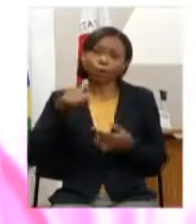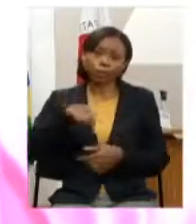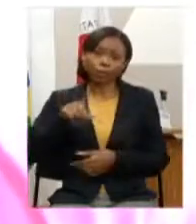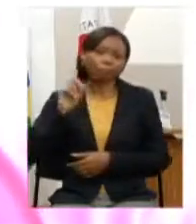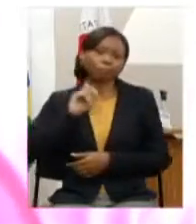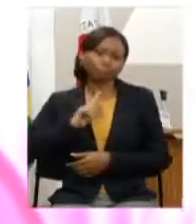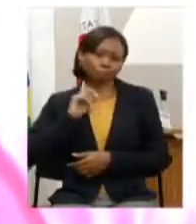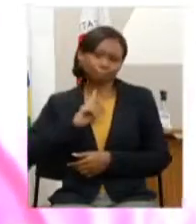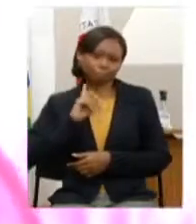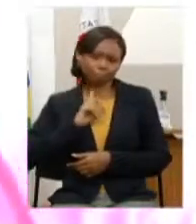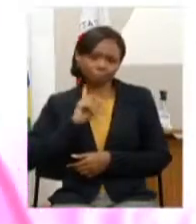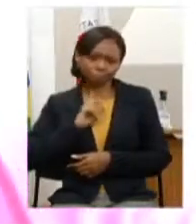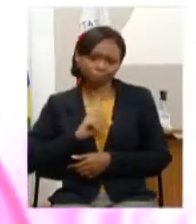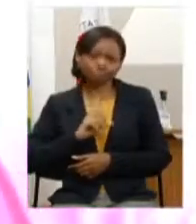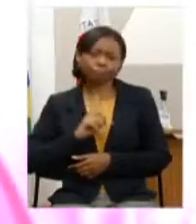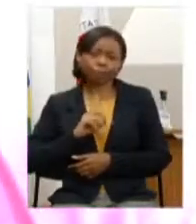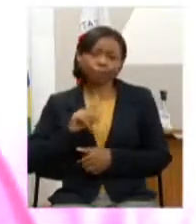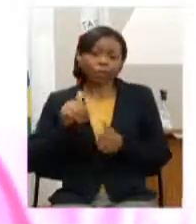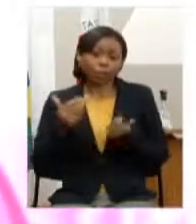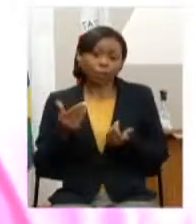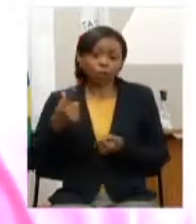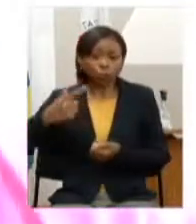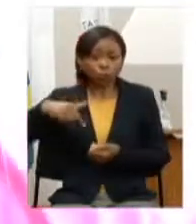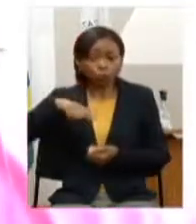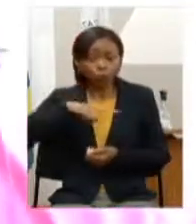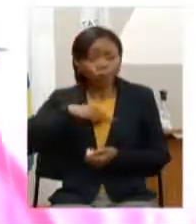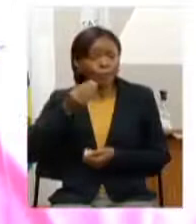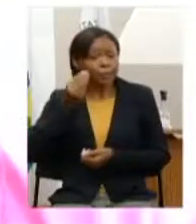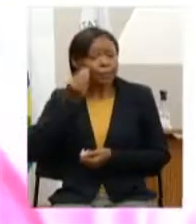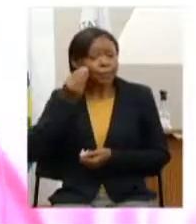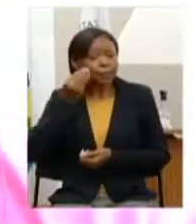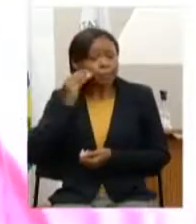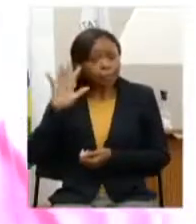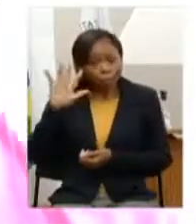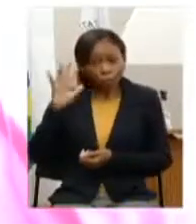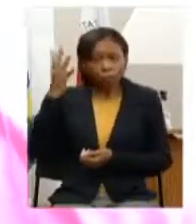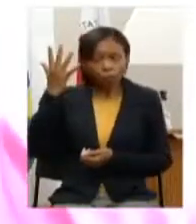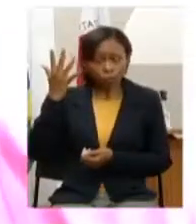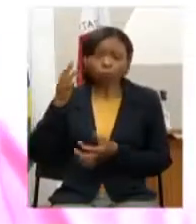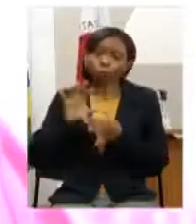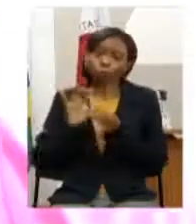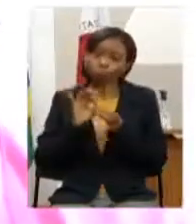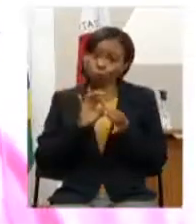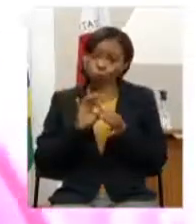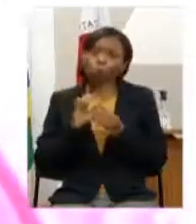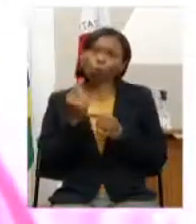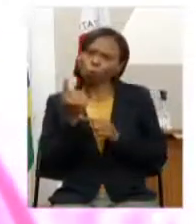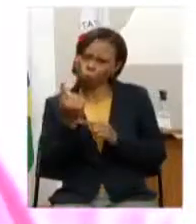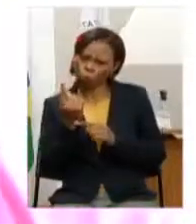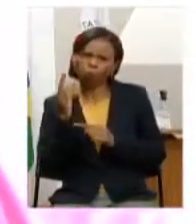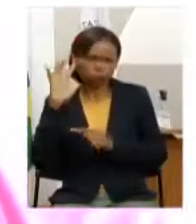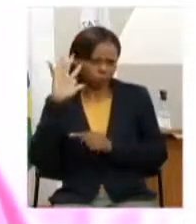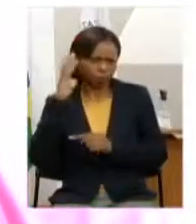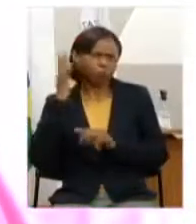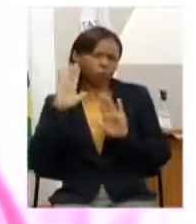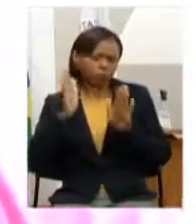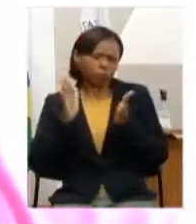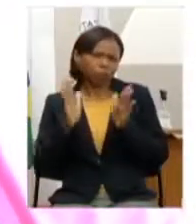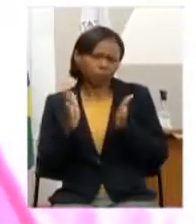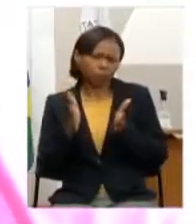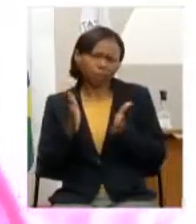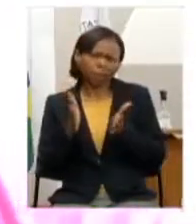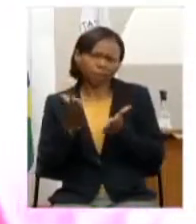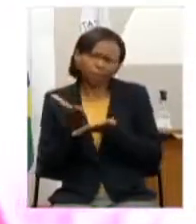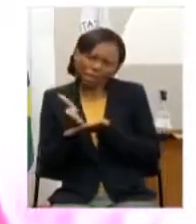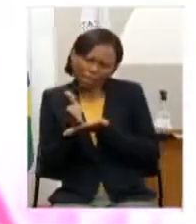Gerais e daí a gente buscar junto a solução uma das soluções nós já encontramos quer dizer parte dela nós já encontramos